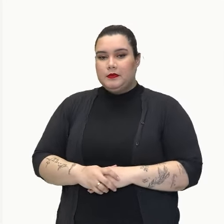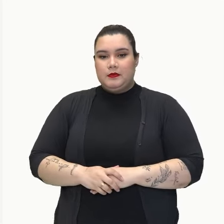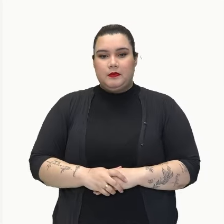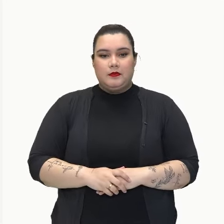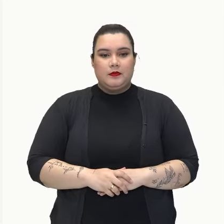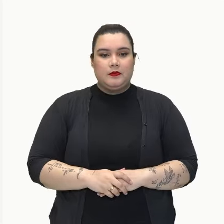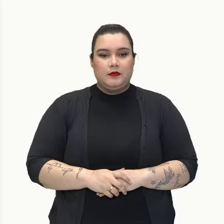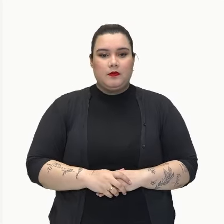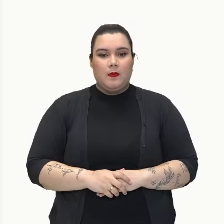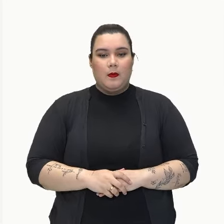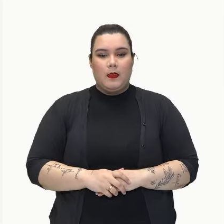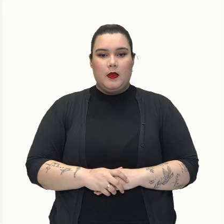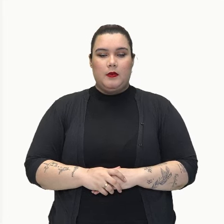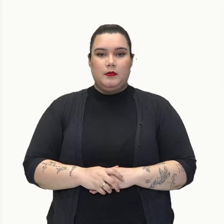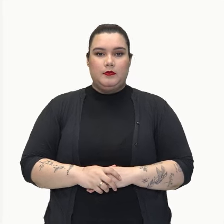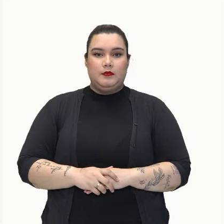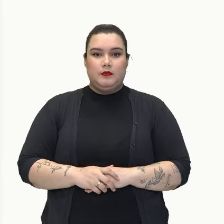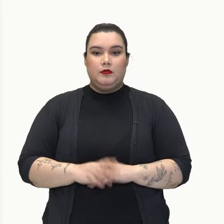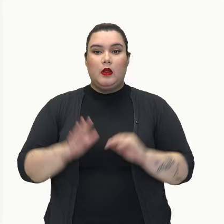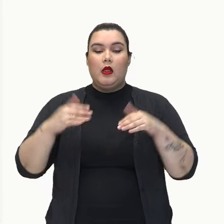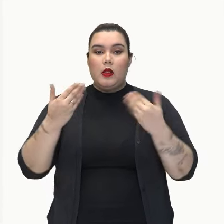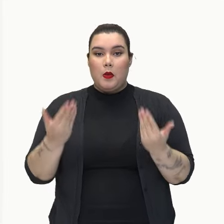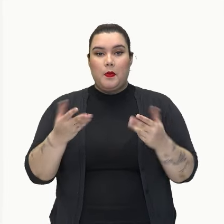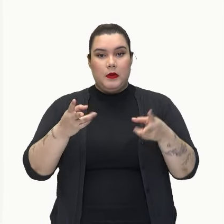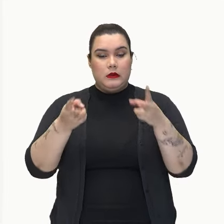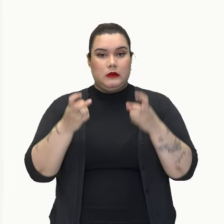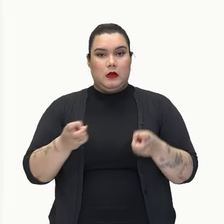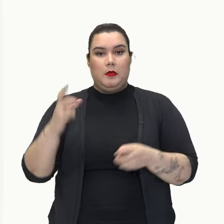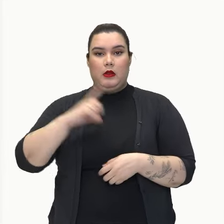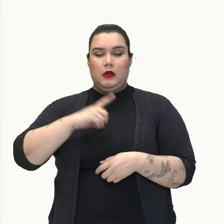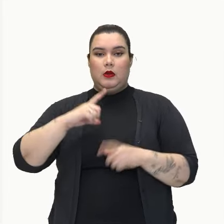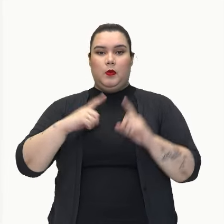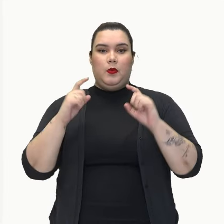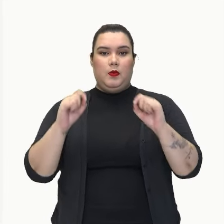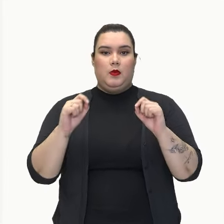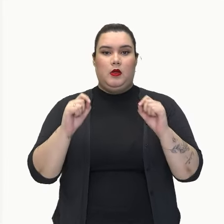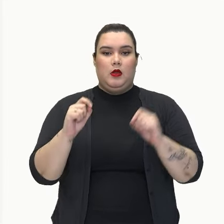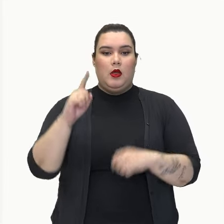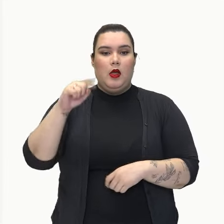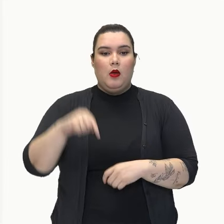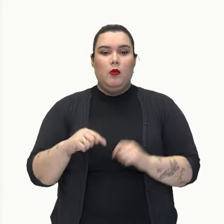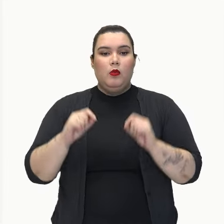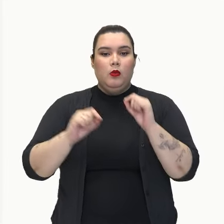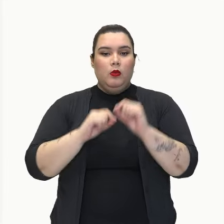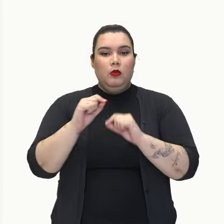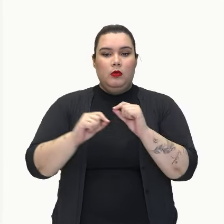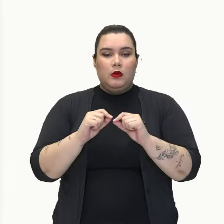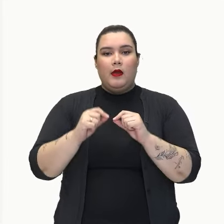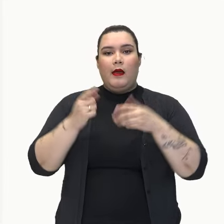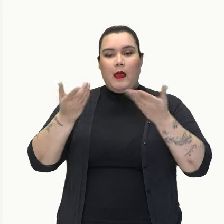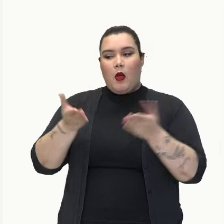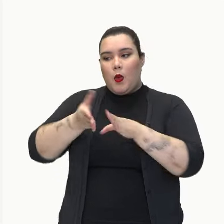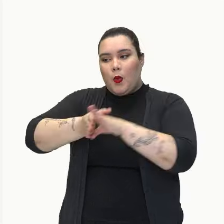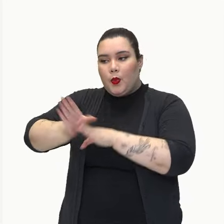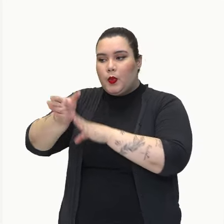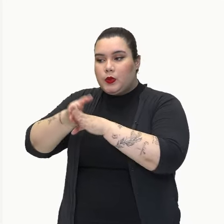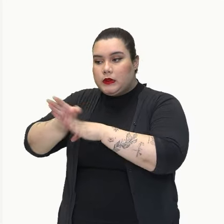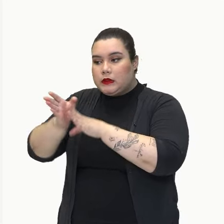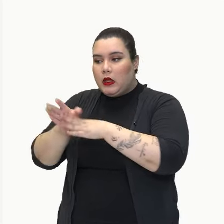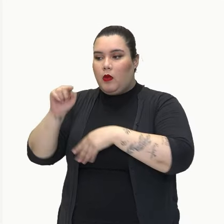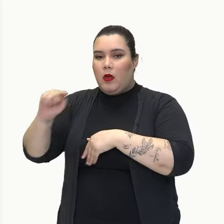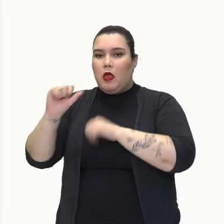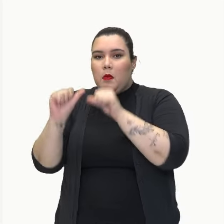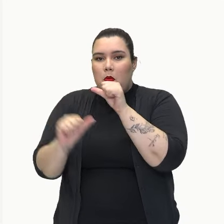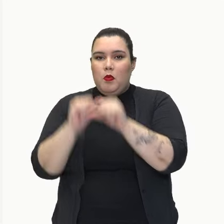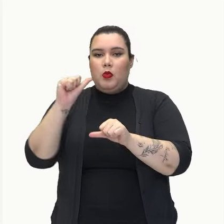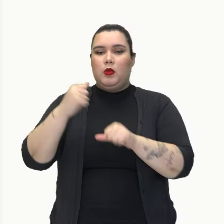que nós temos aí exatamente essa ideia da conversão, dessa mudança do nosso personagem